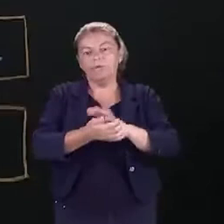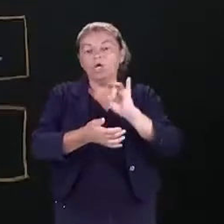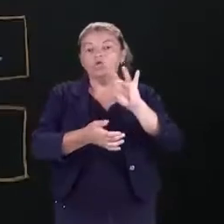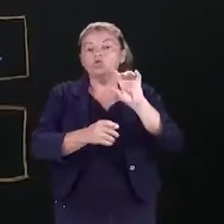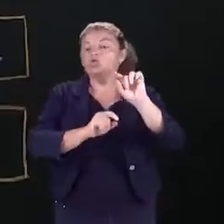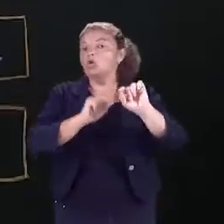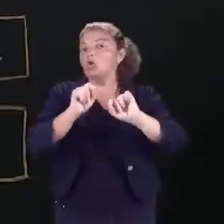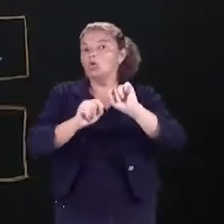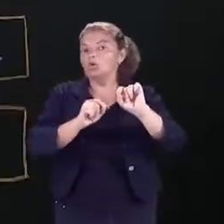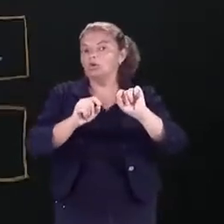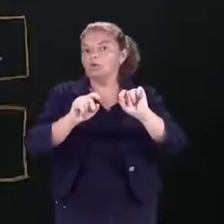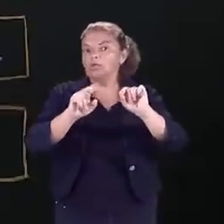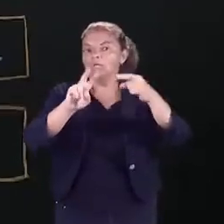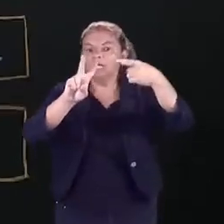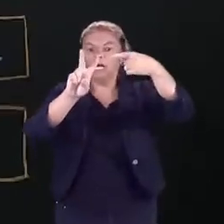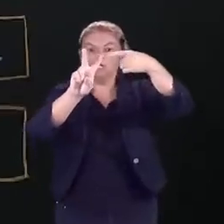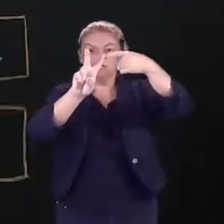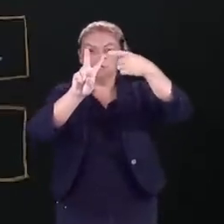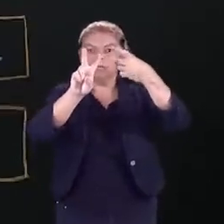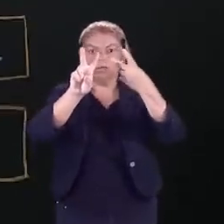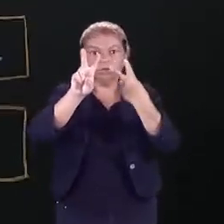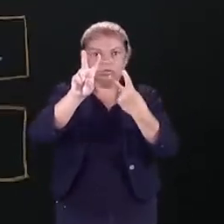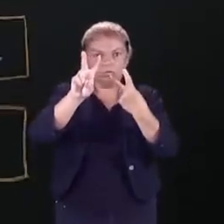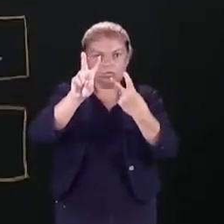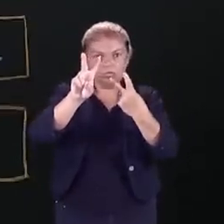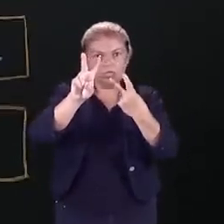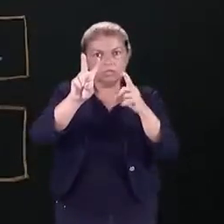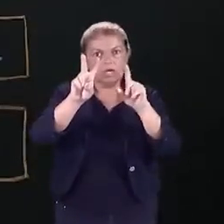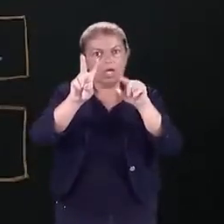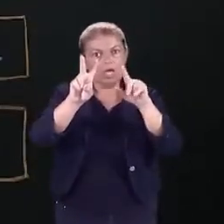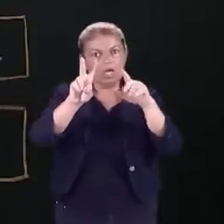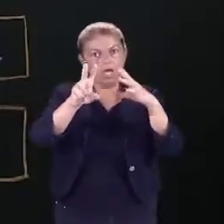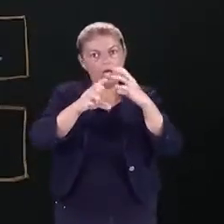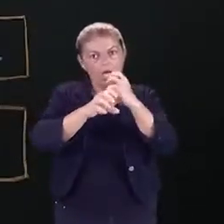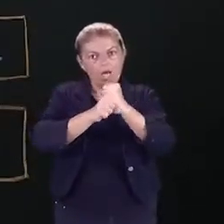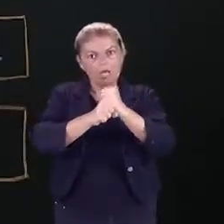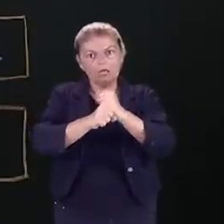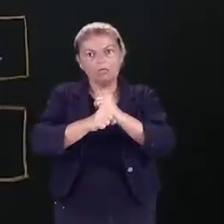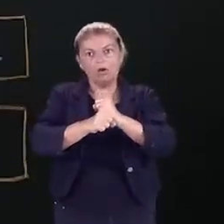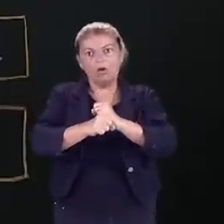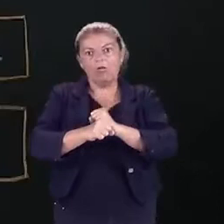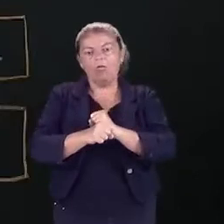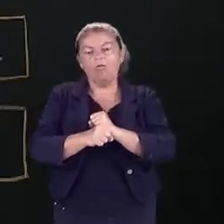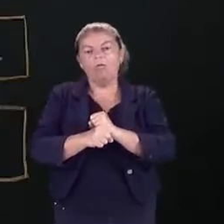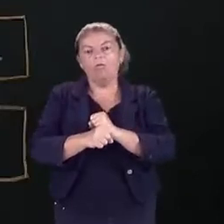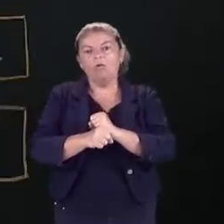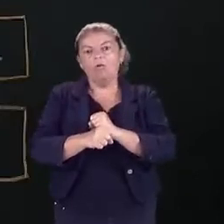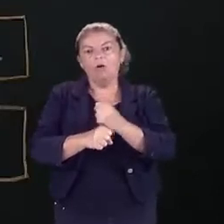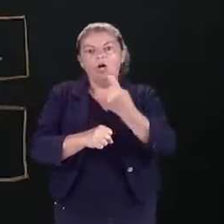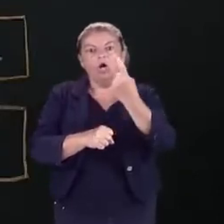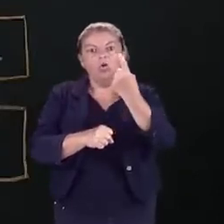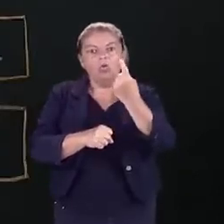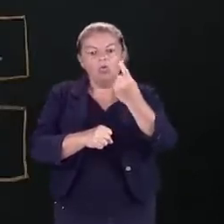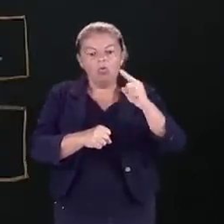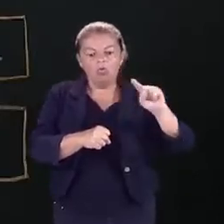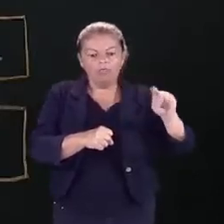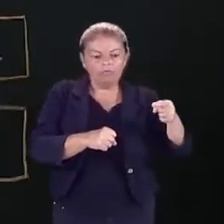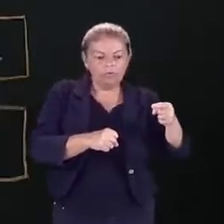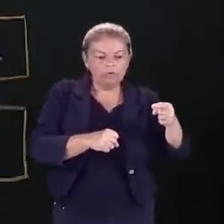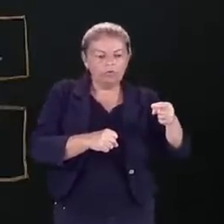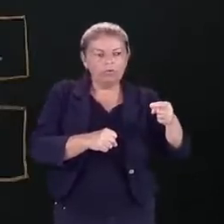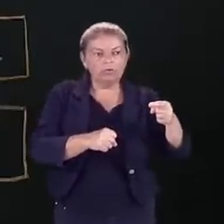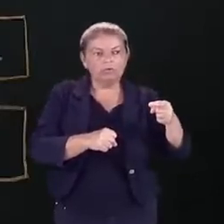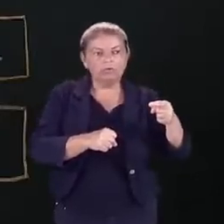Só que a raiz quadrada de 2 é igual a este pequeno numerozinho aqui. Reparem. 1,41,